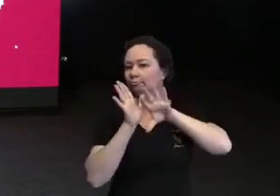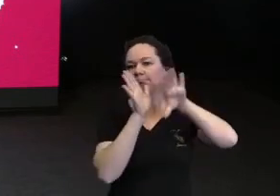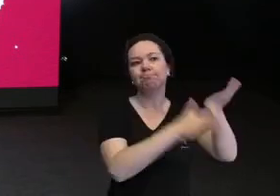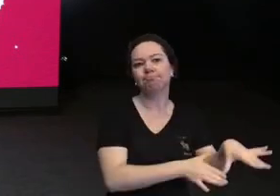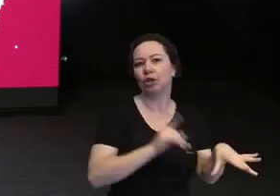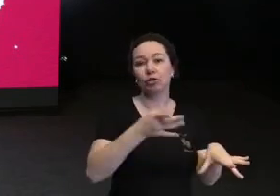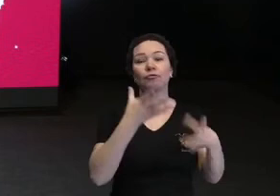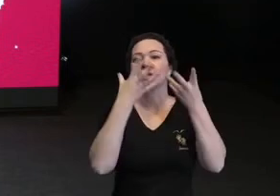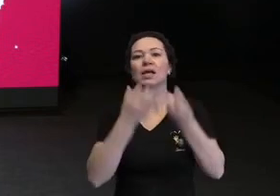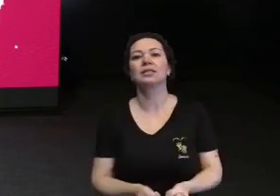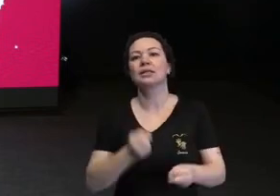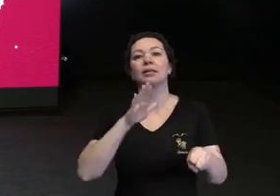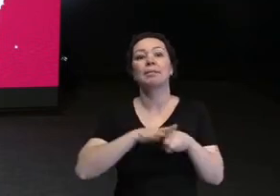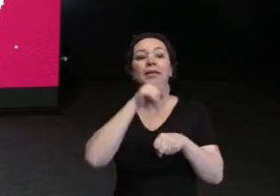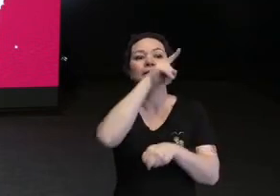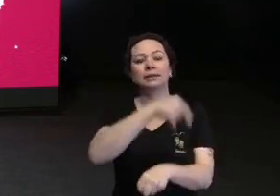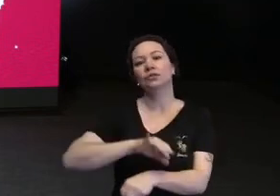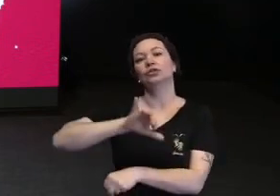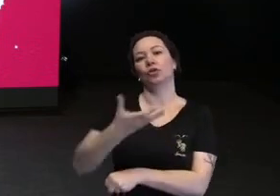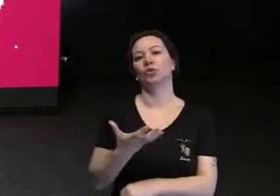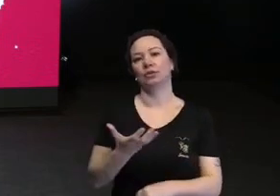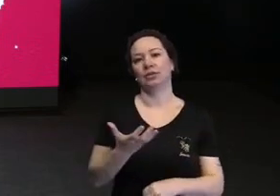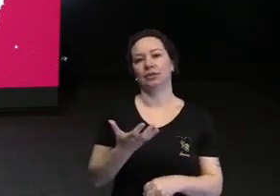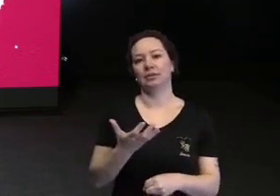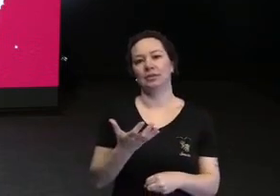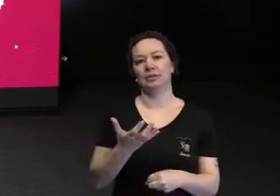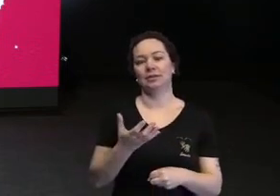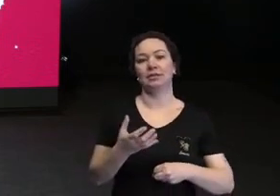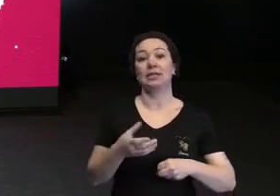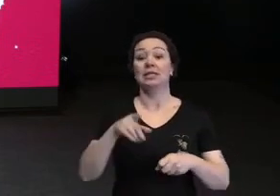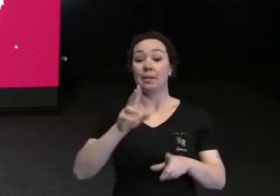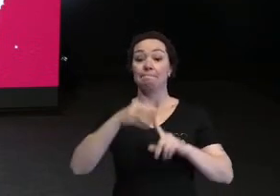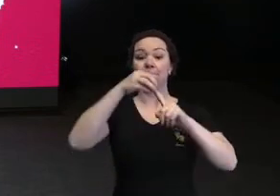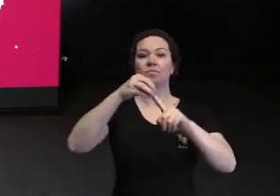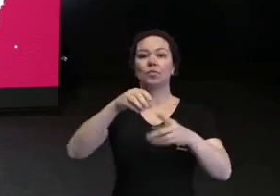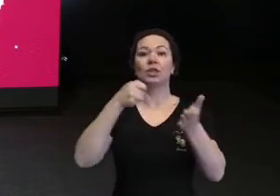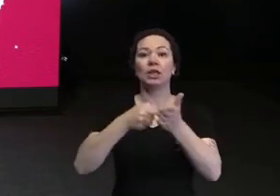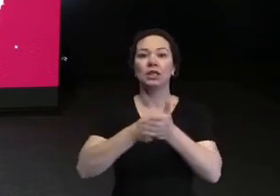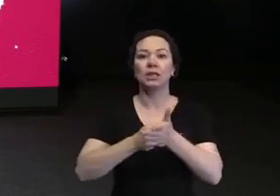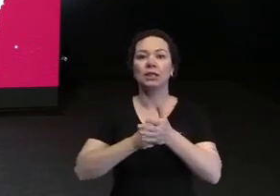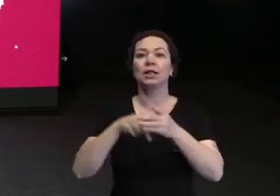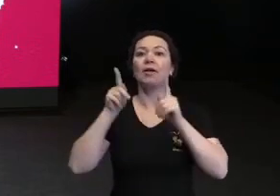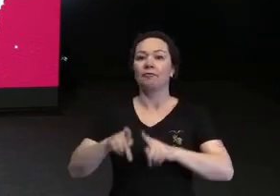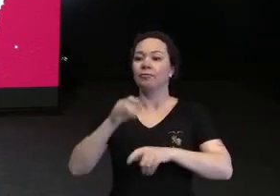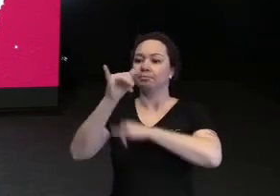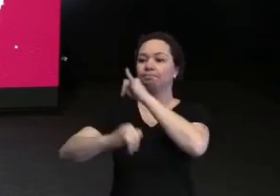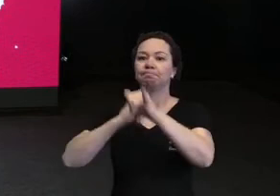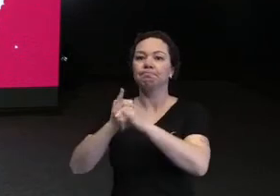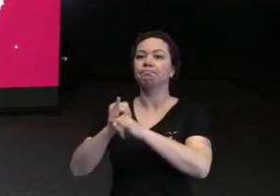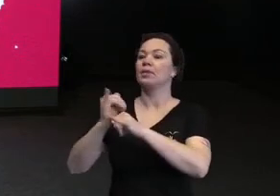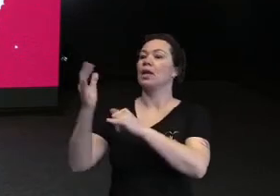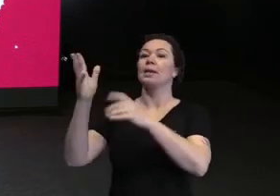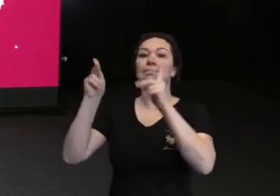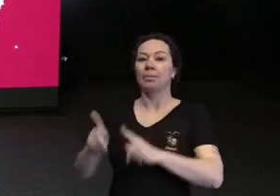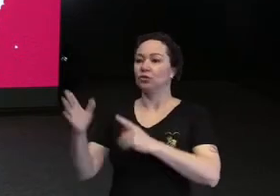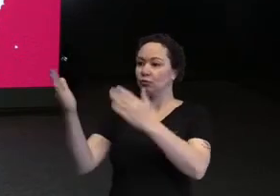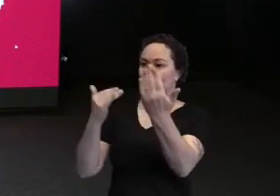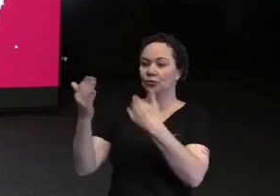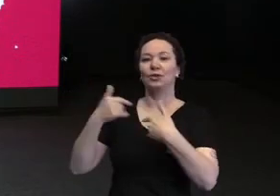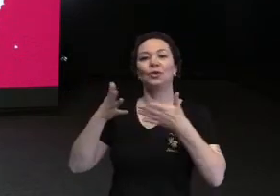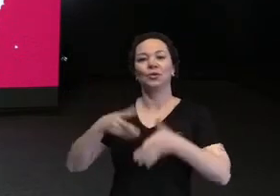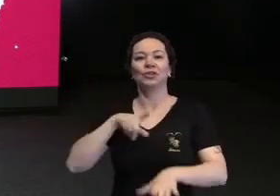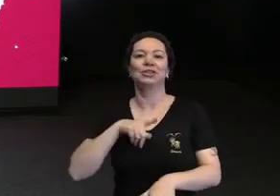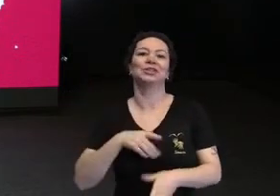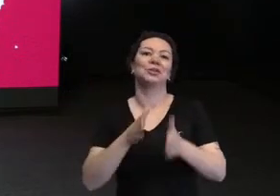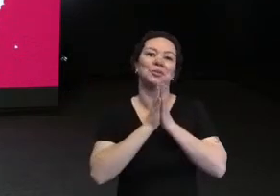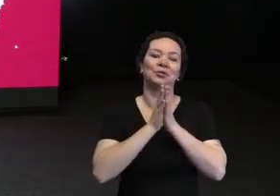mais permitir que isso acontecesse e que eu ia, principalmente, tentar formar público, sendo eu. E hoje, eu sou um blogueirinho de favela,